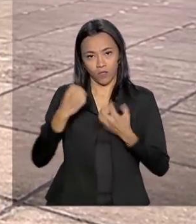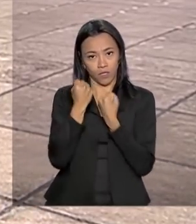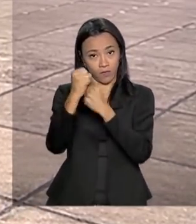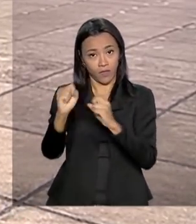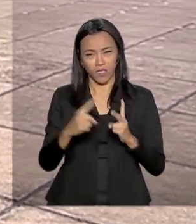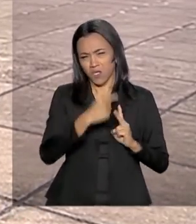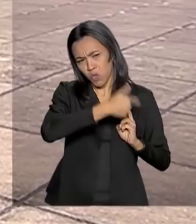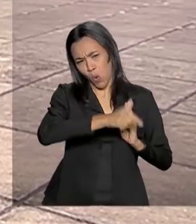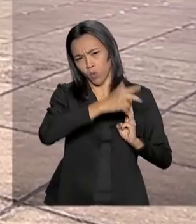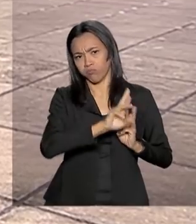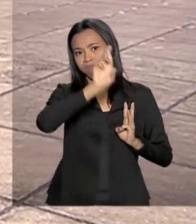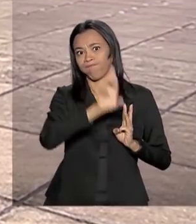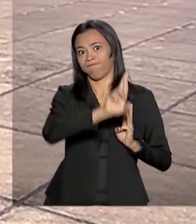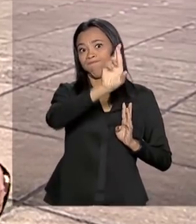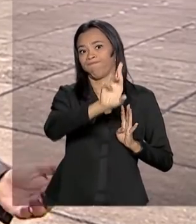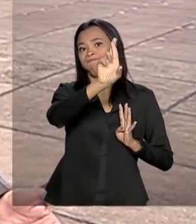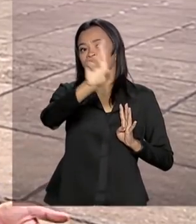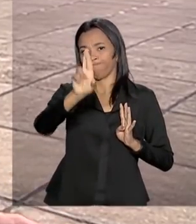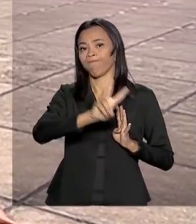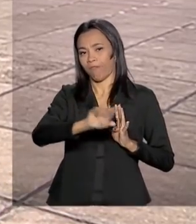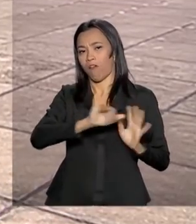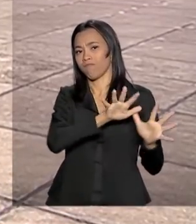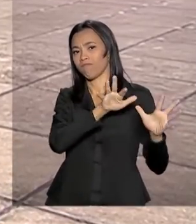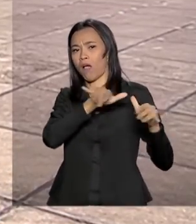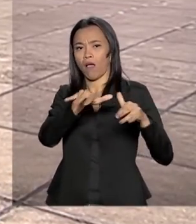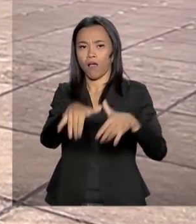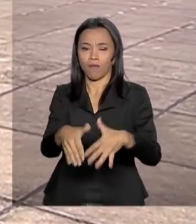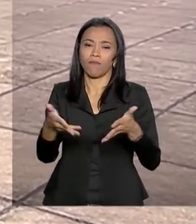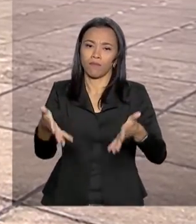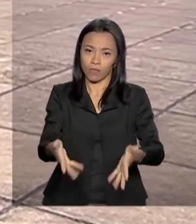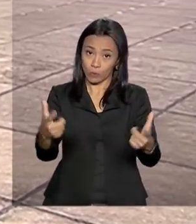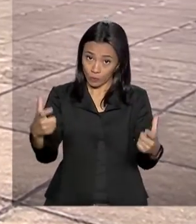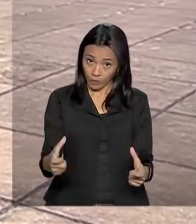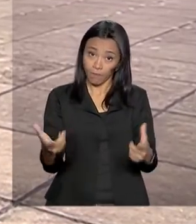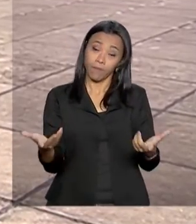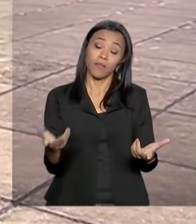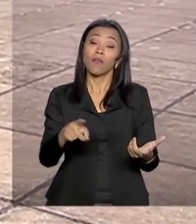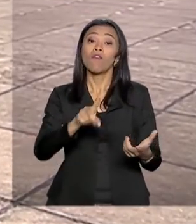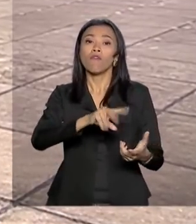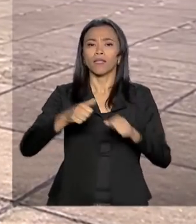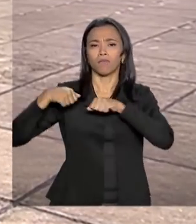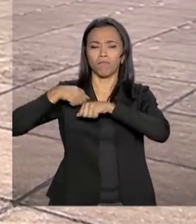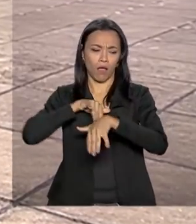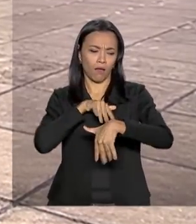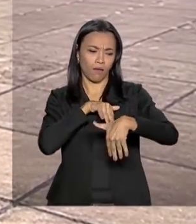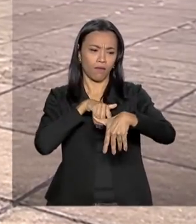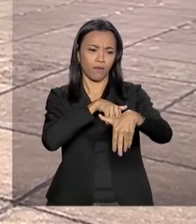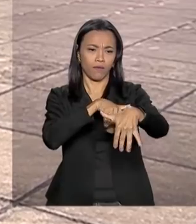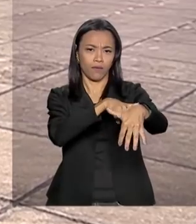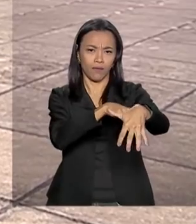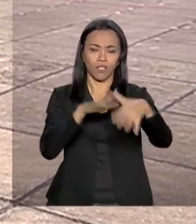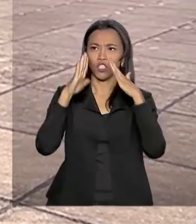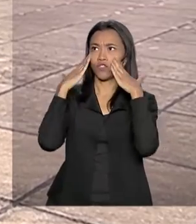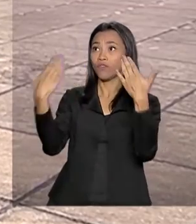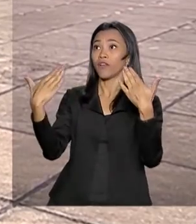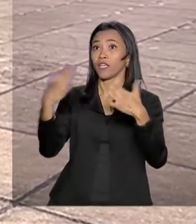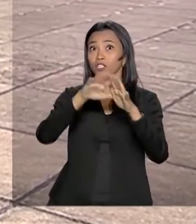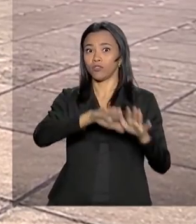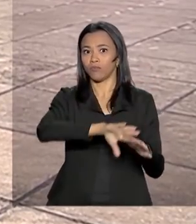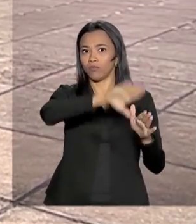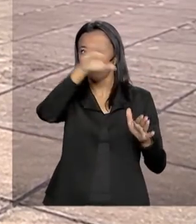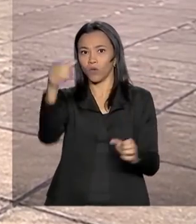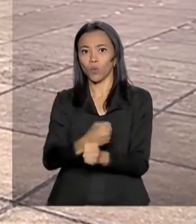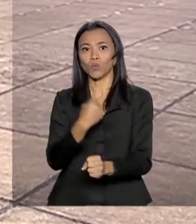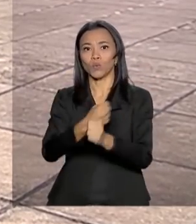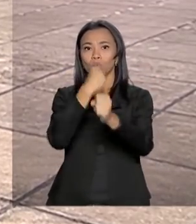militares e civis. Durante o evento, as Forças Armadas Brasileiras vão desfilar em frente ao Monumento aos Mortos na Segunda